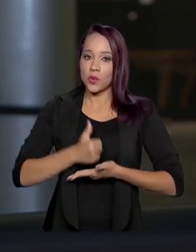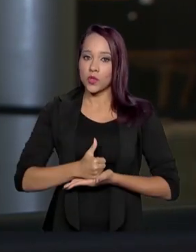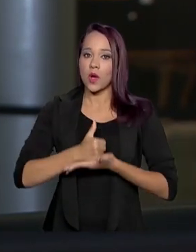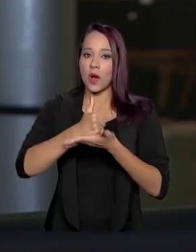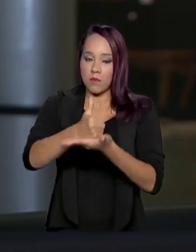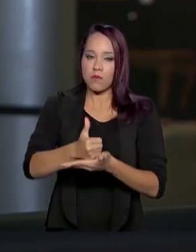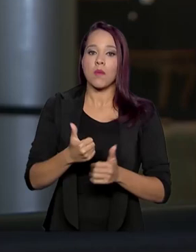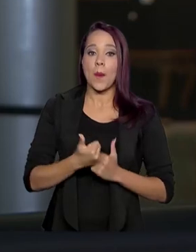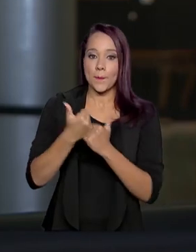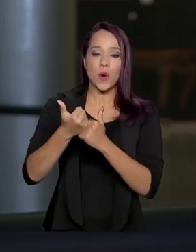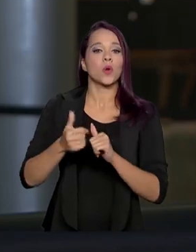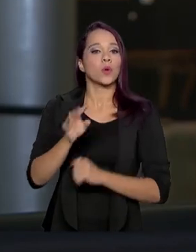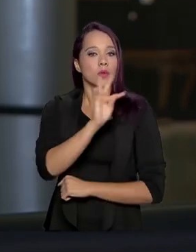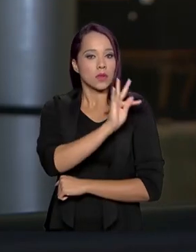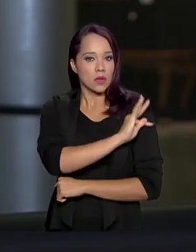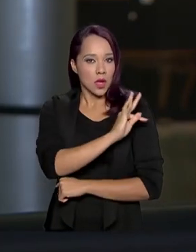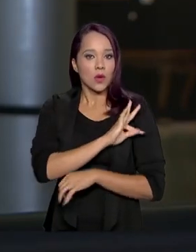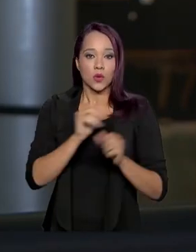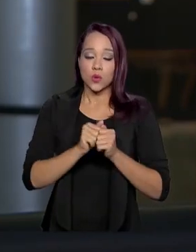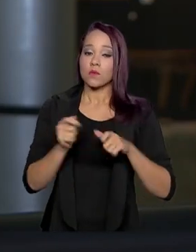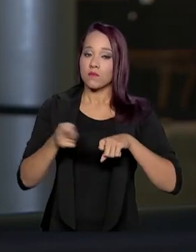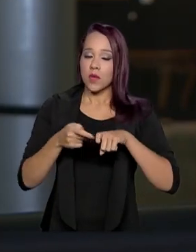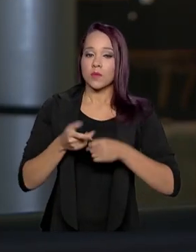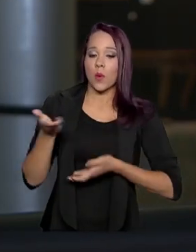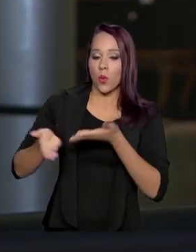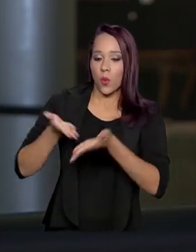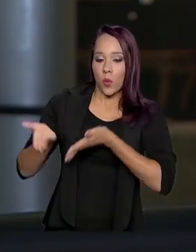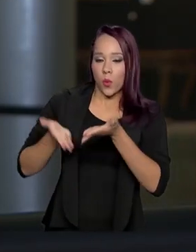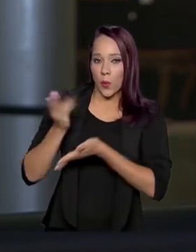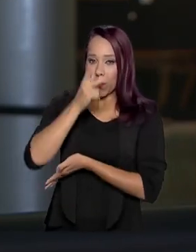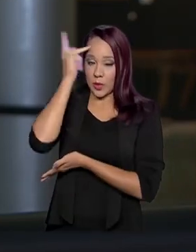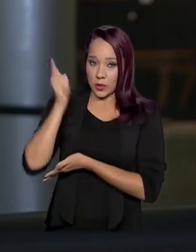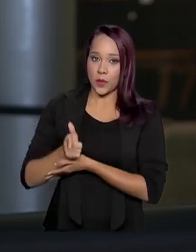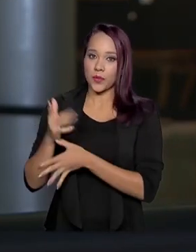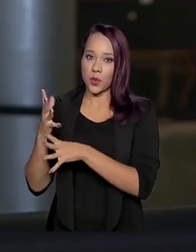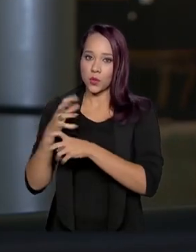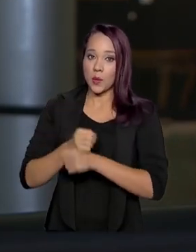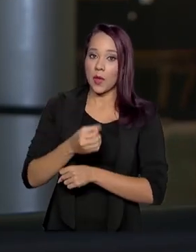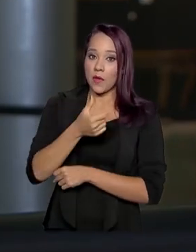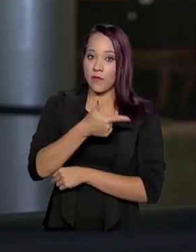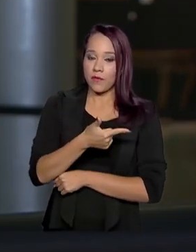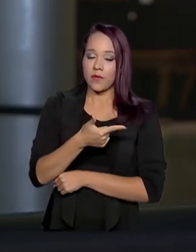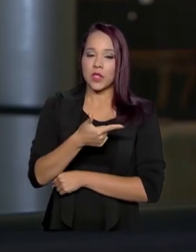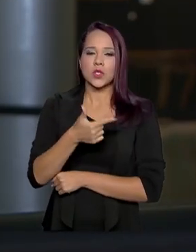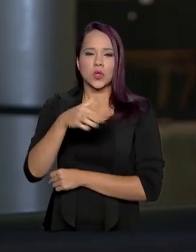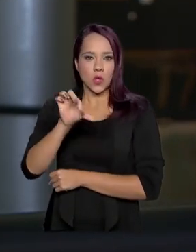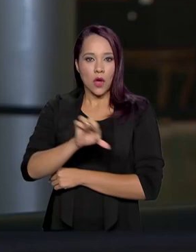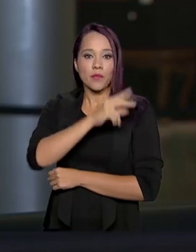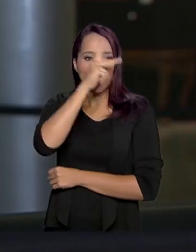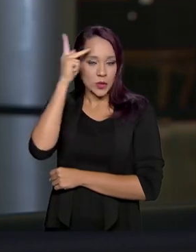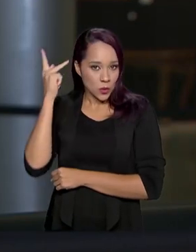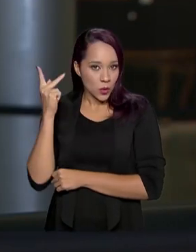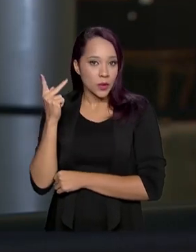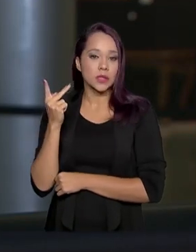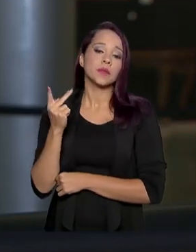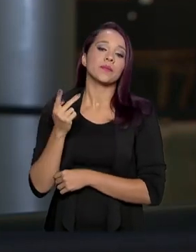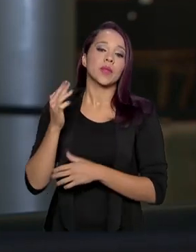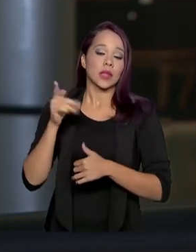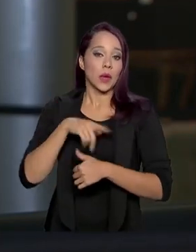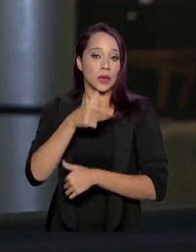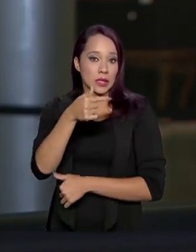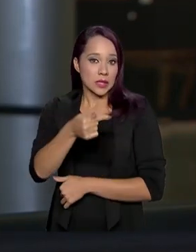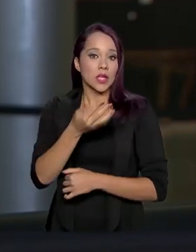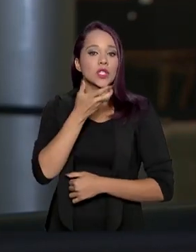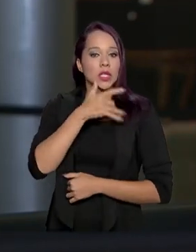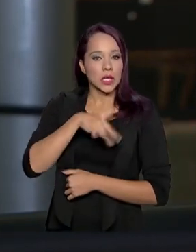técnico e médico para fazer o cuidado dessas pessoas. Então são 29 pessoas, entre elas 7